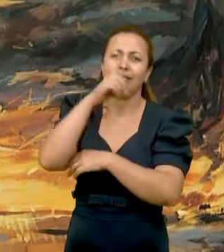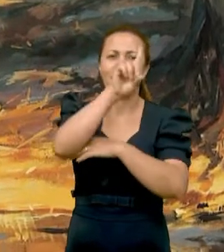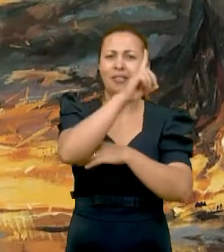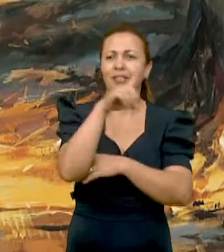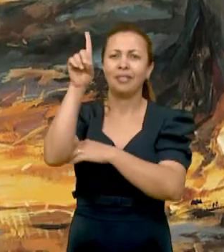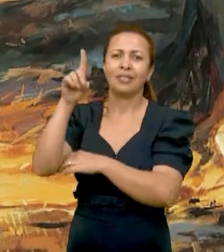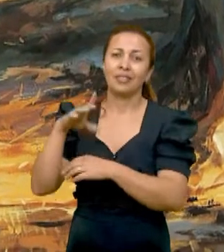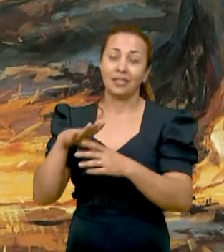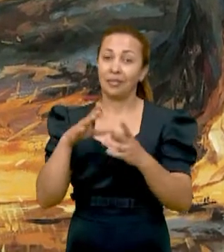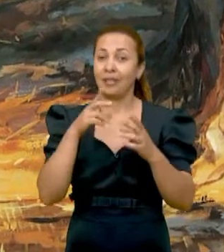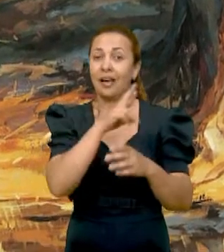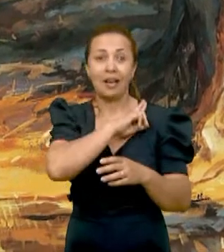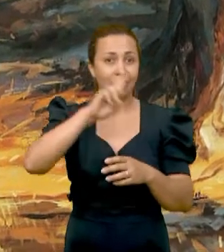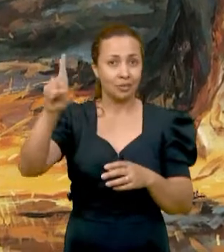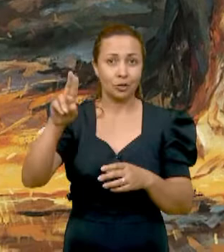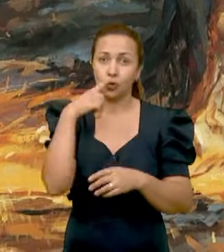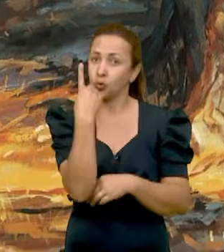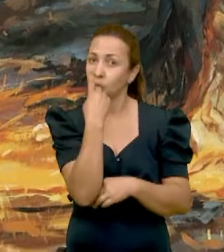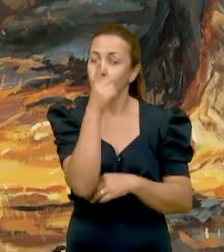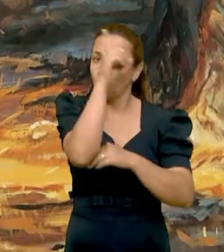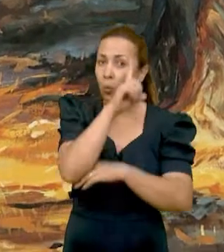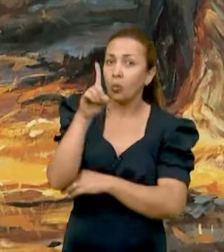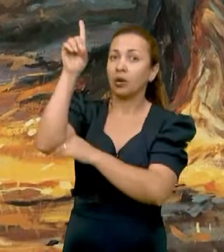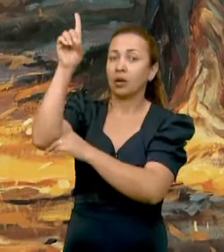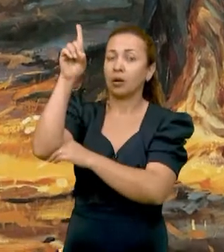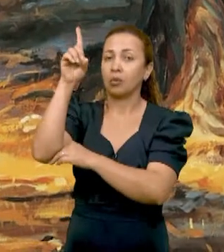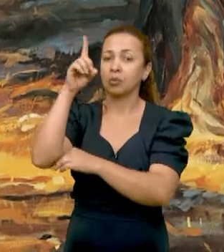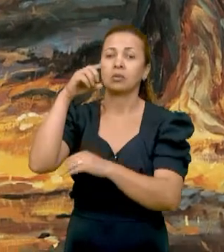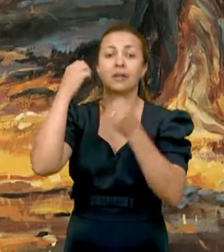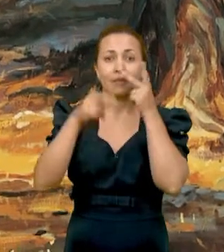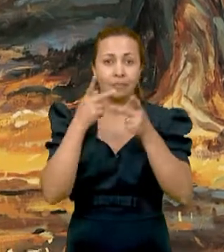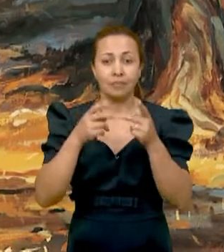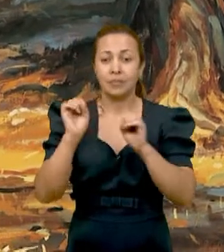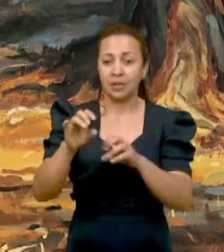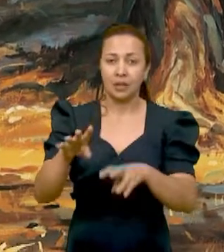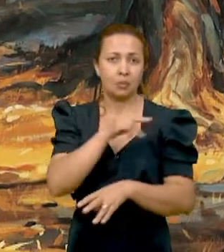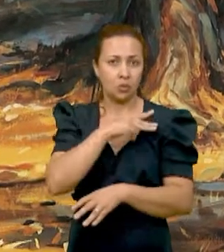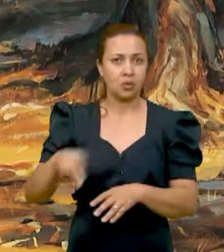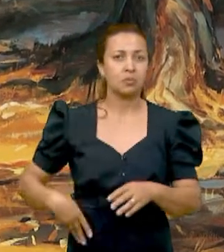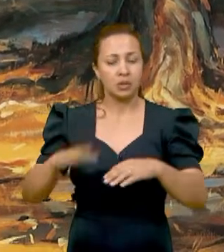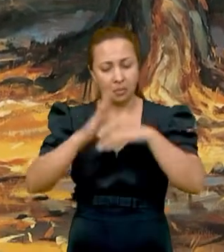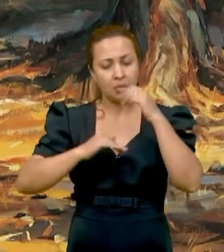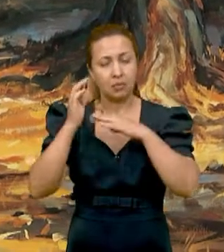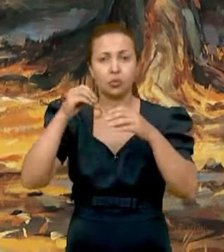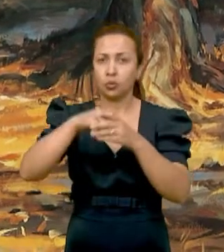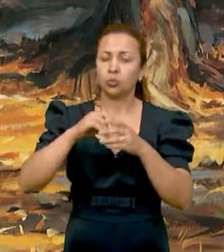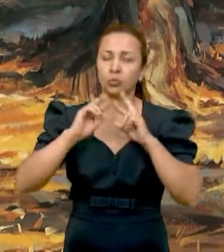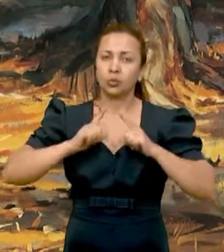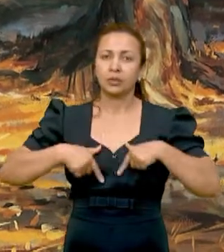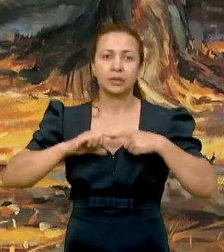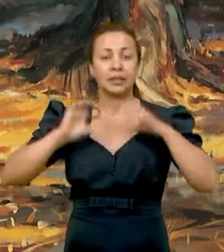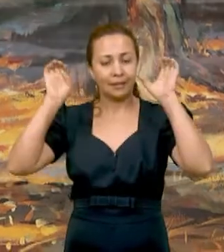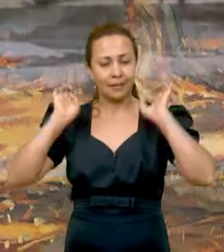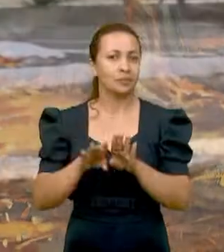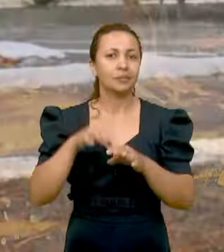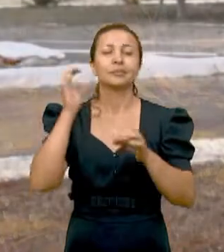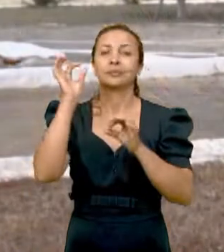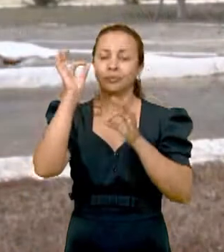israelitas. E a questão da ética, da justiça social e assalariar o trabalhador